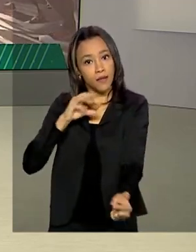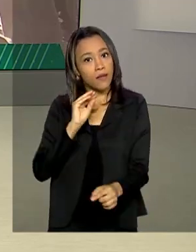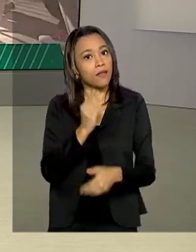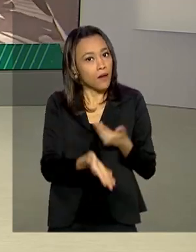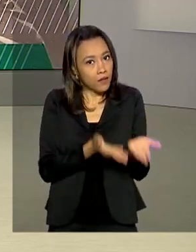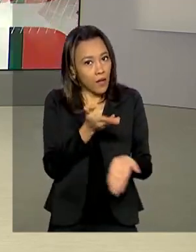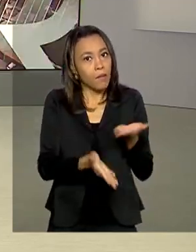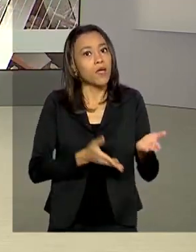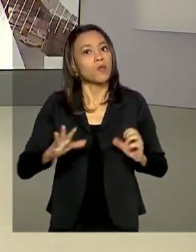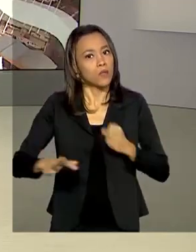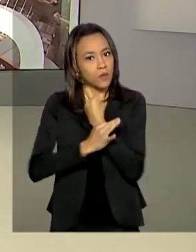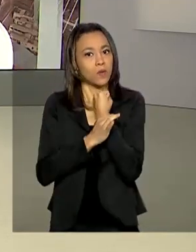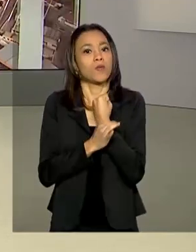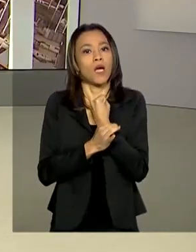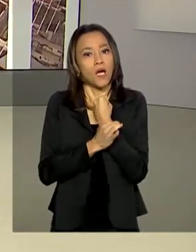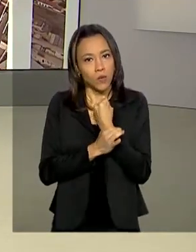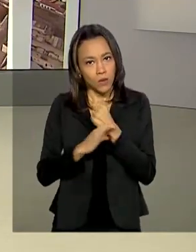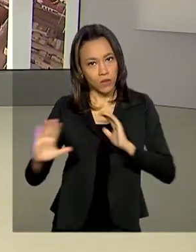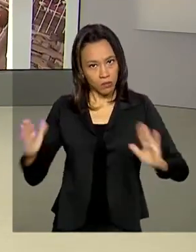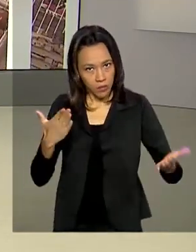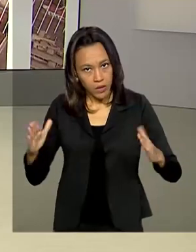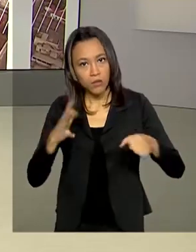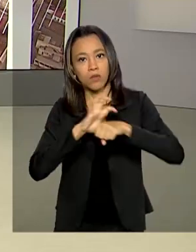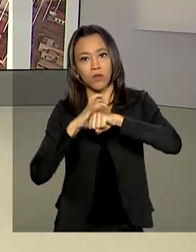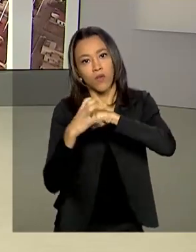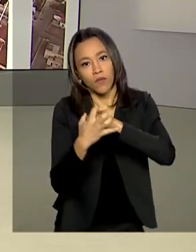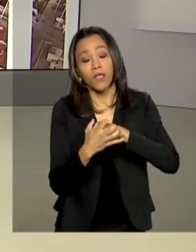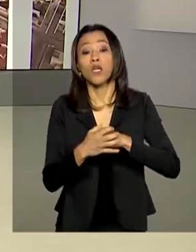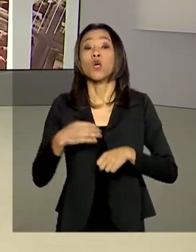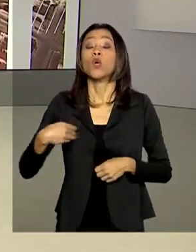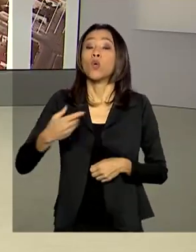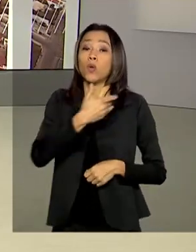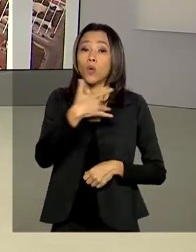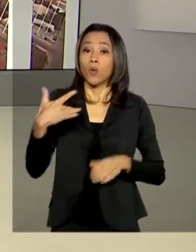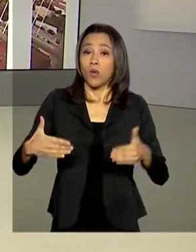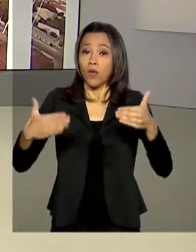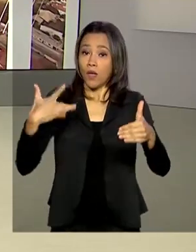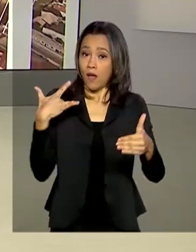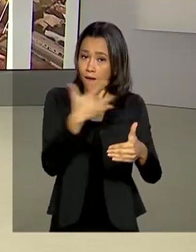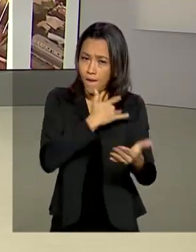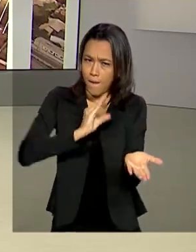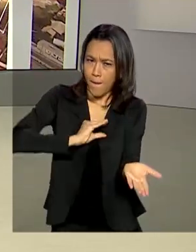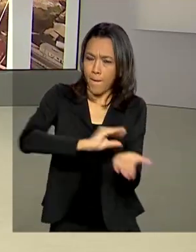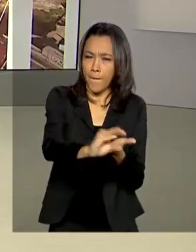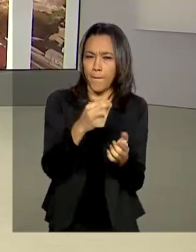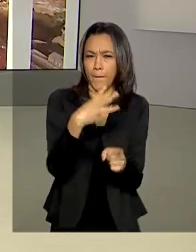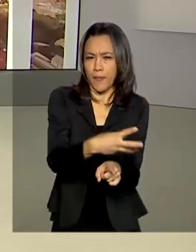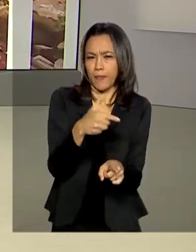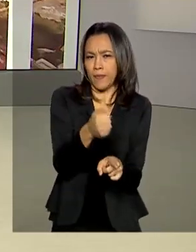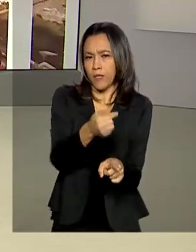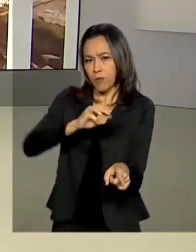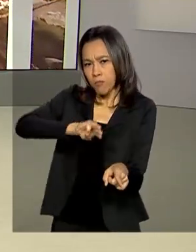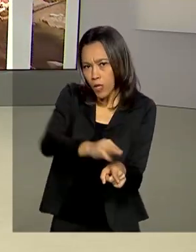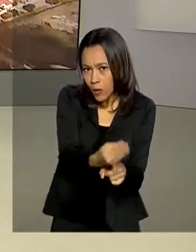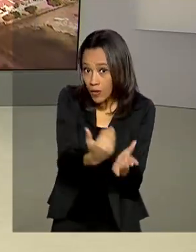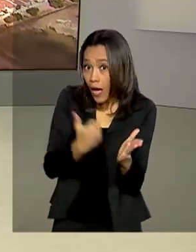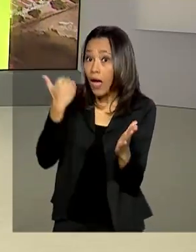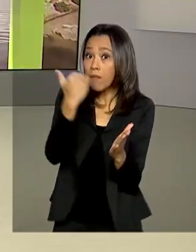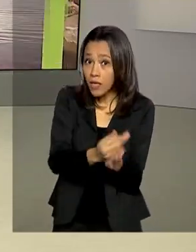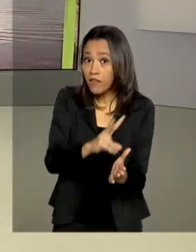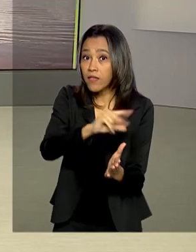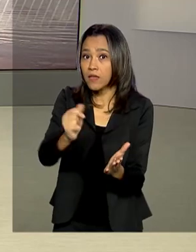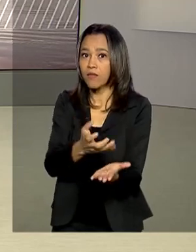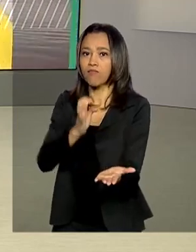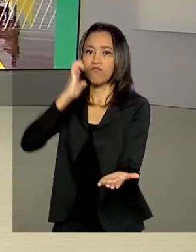emergência da Covid. O Ministério da Saúde destinou 37 milhões de reais a mais que serão pagos em parcela